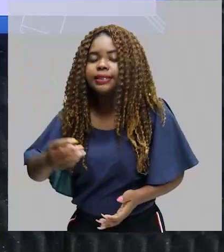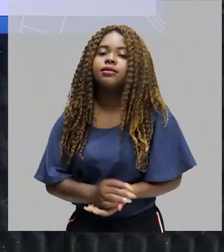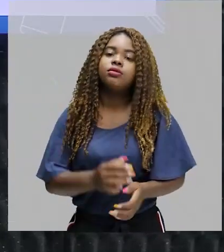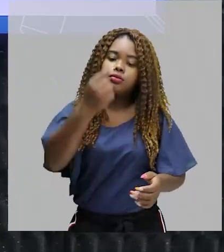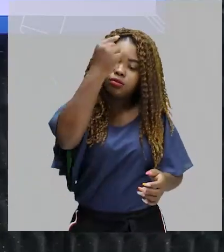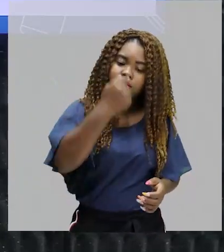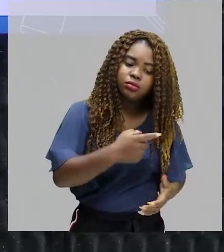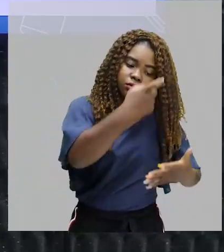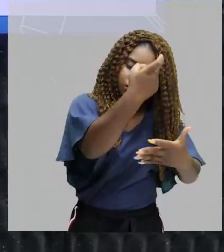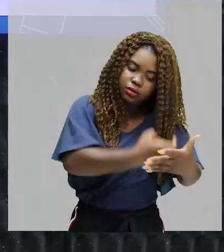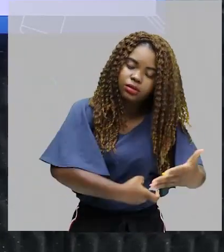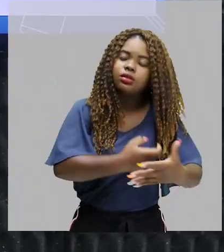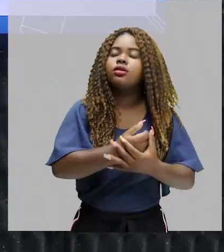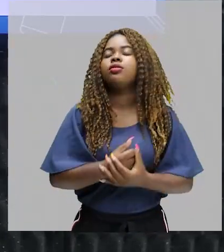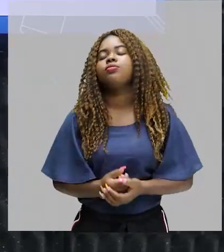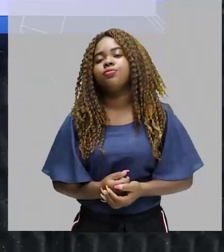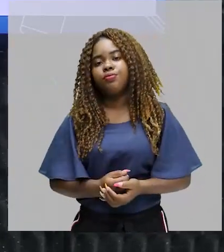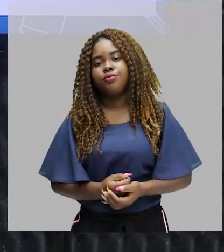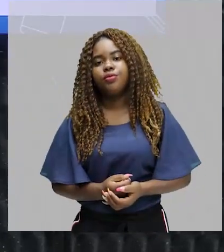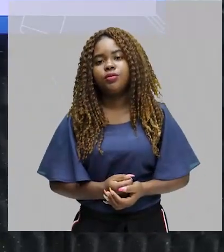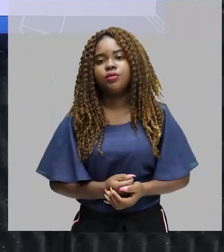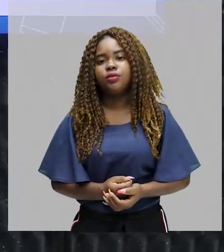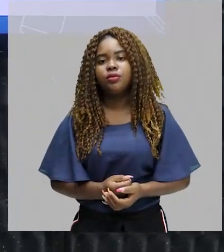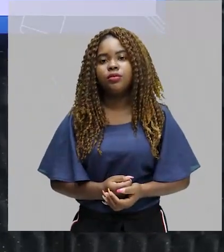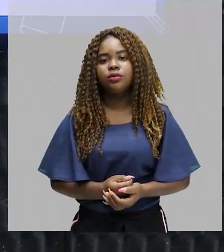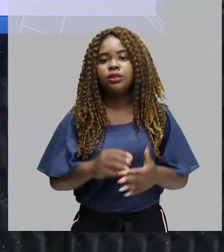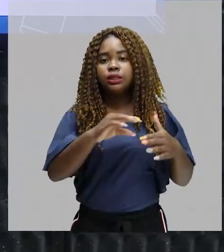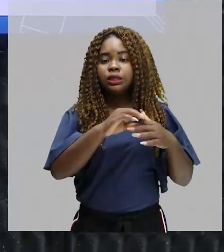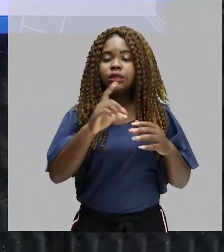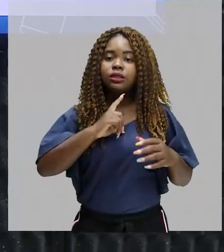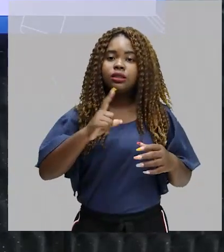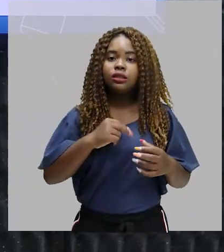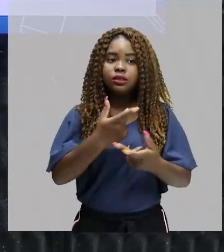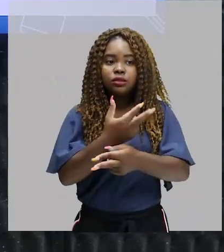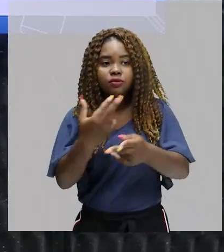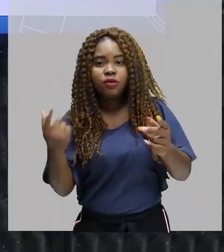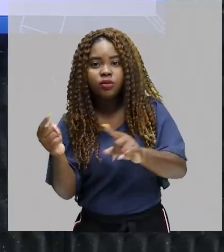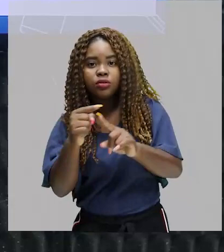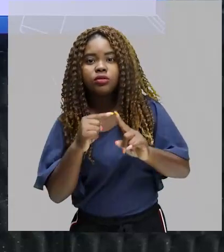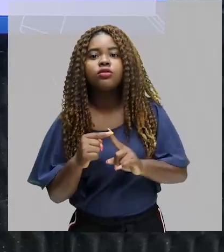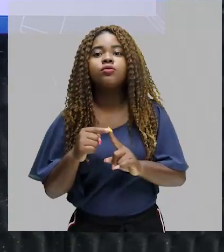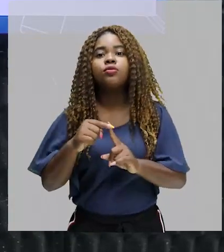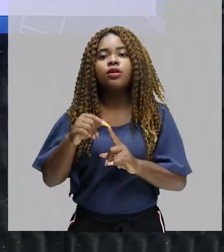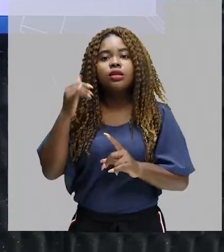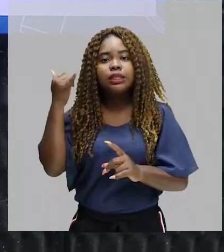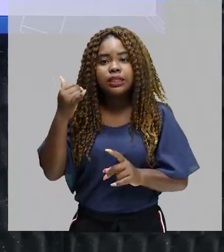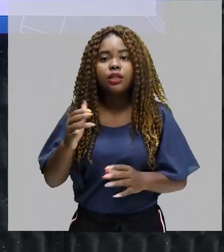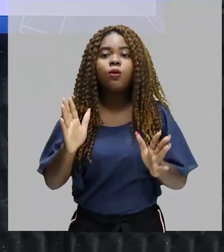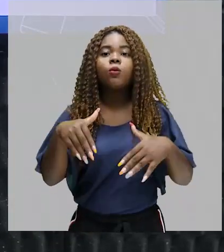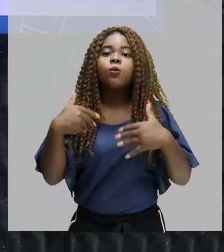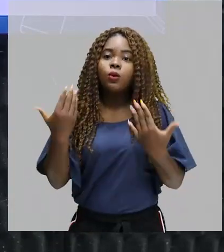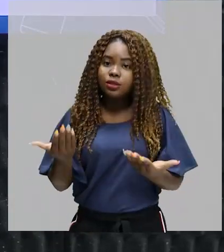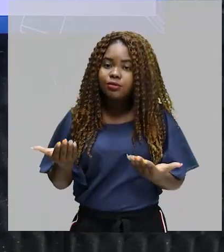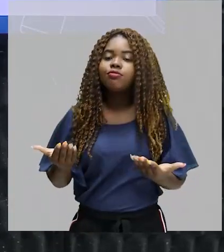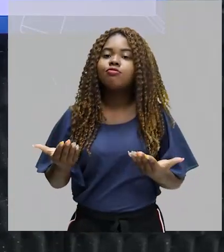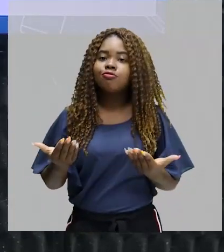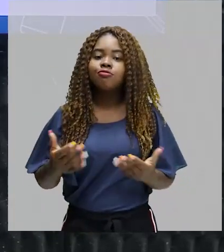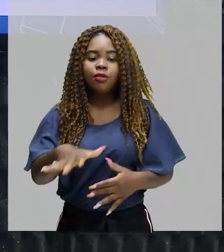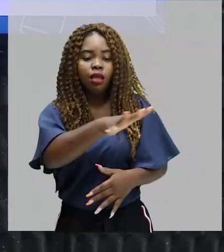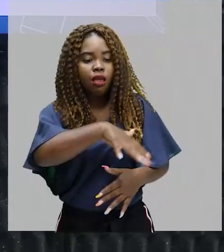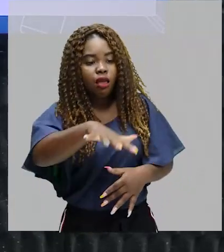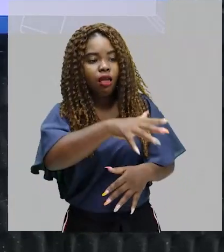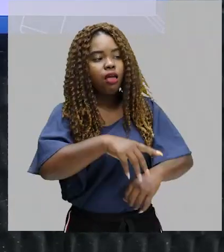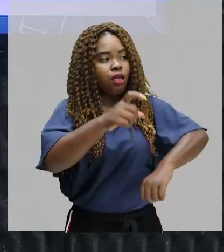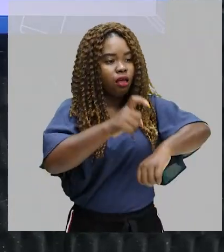tem toda uma sequenciação. Trazendo esses aspectos narrativos. Quais são os elementos narrativos? O espaço,